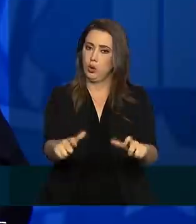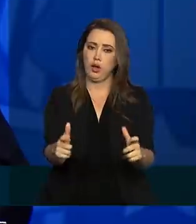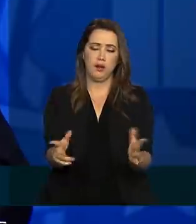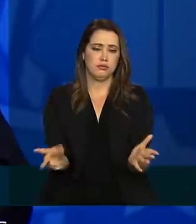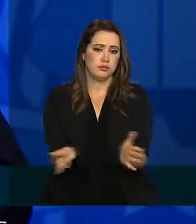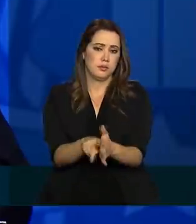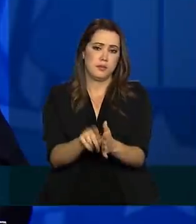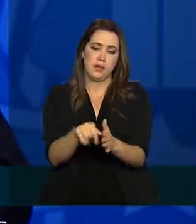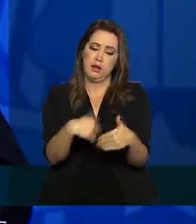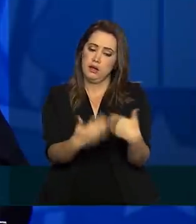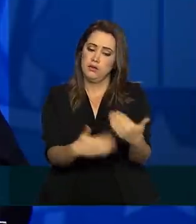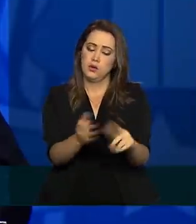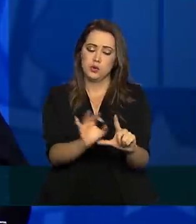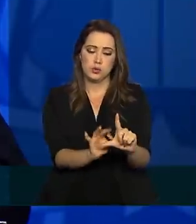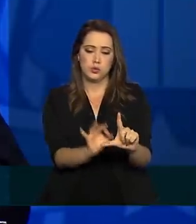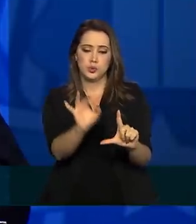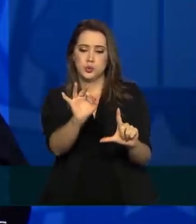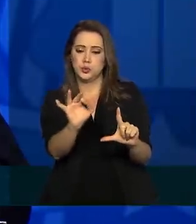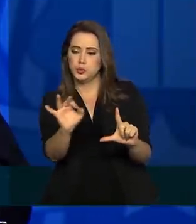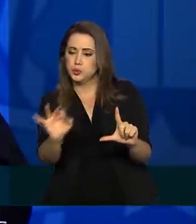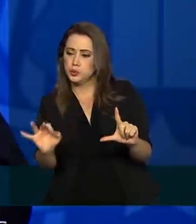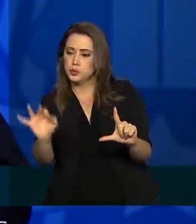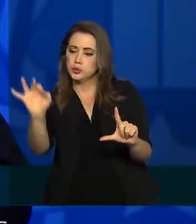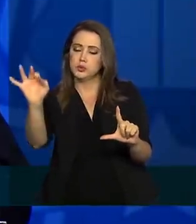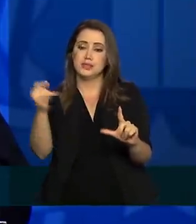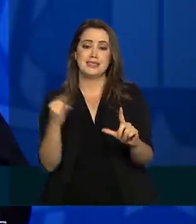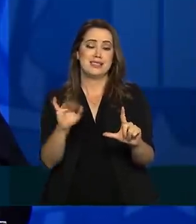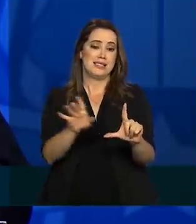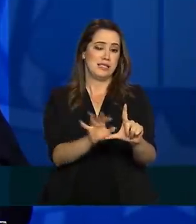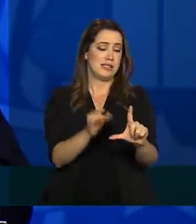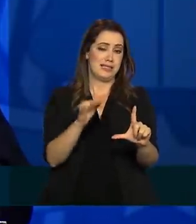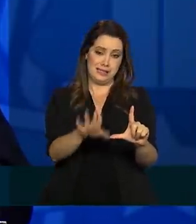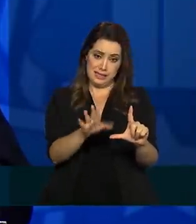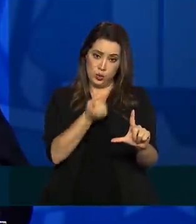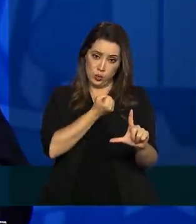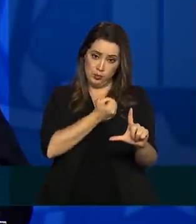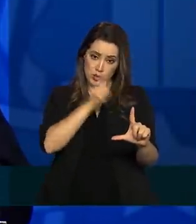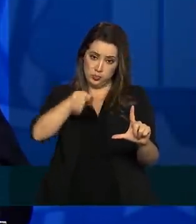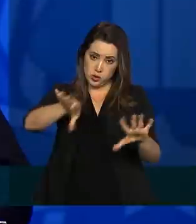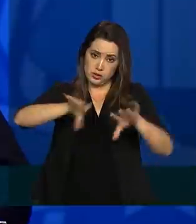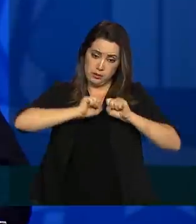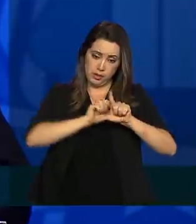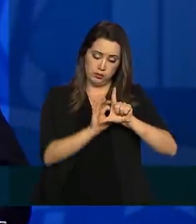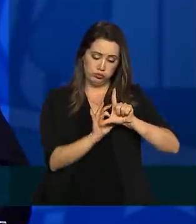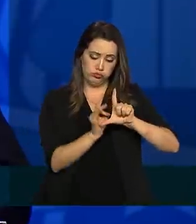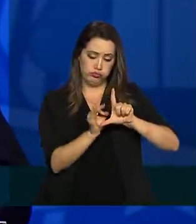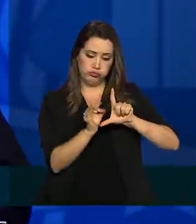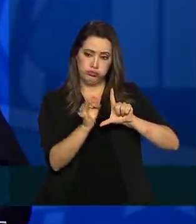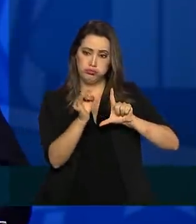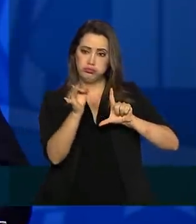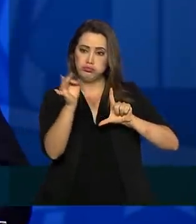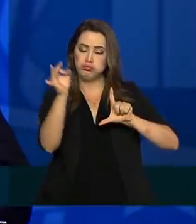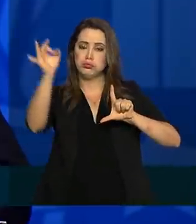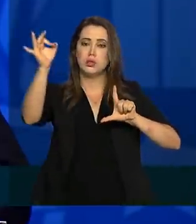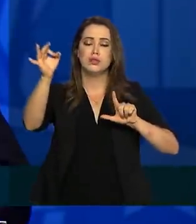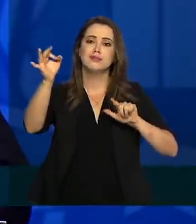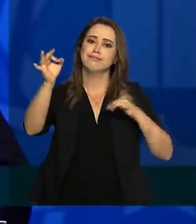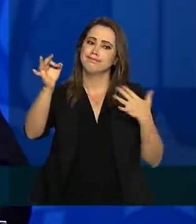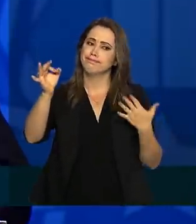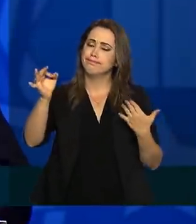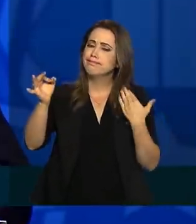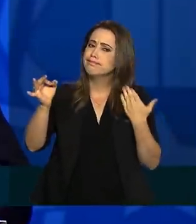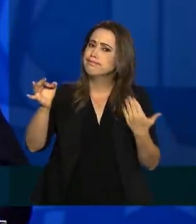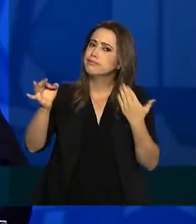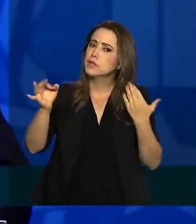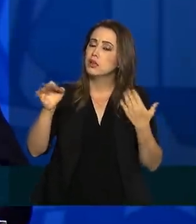falei, a evolução da curva epidemiológica se está em alta é um fator muito relevante. A capacidade de resposta